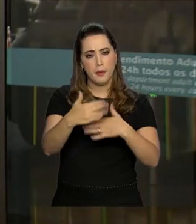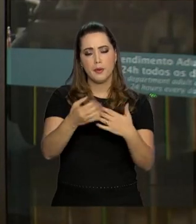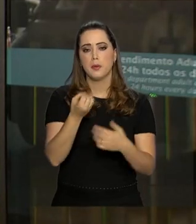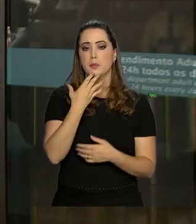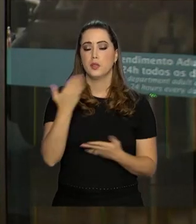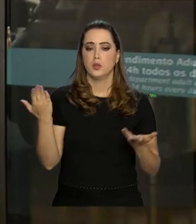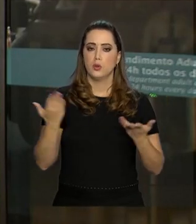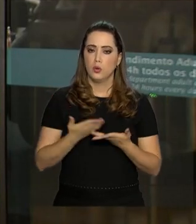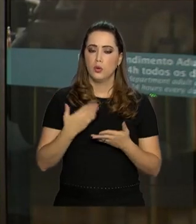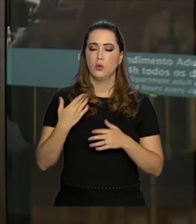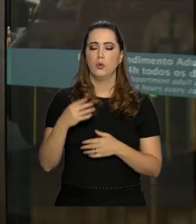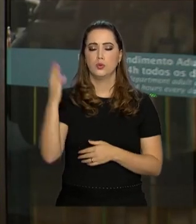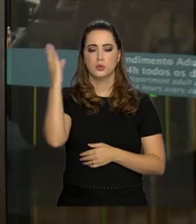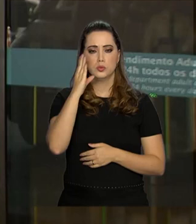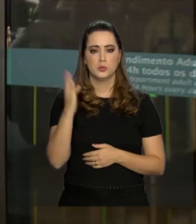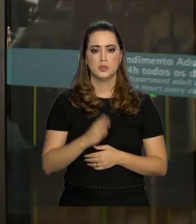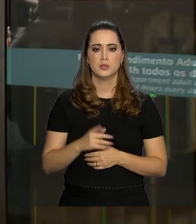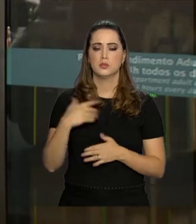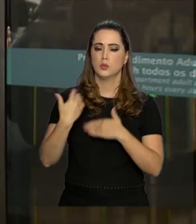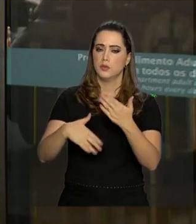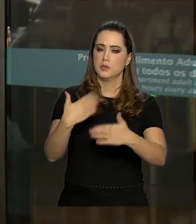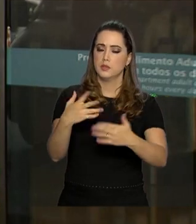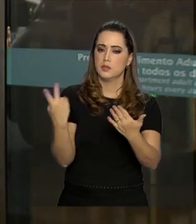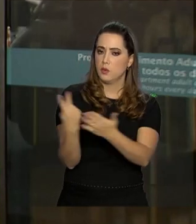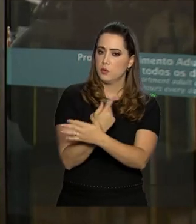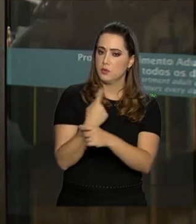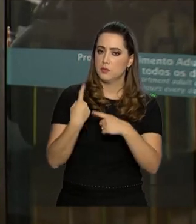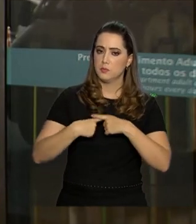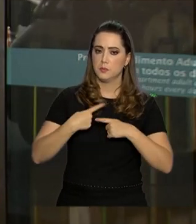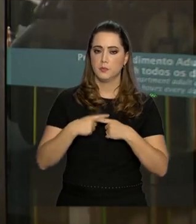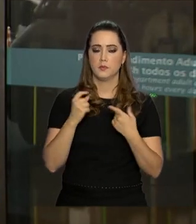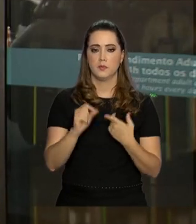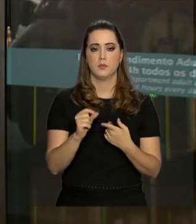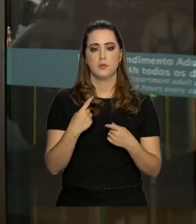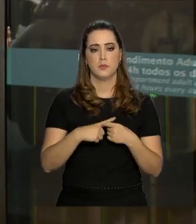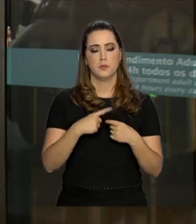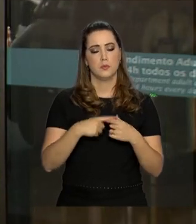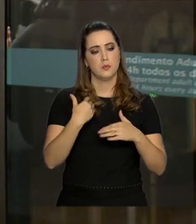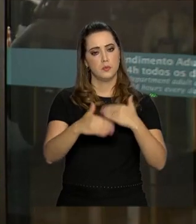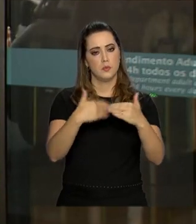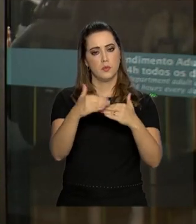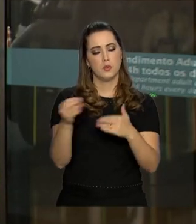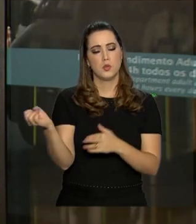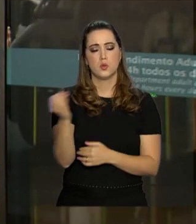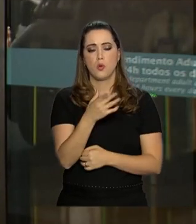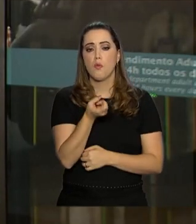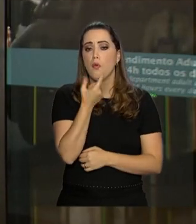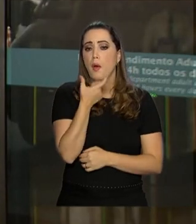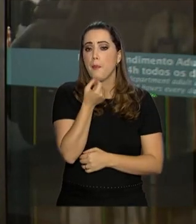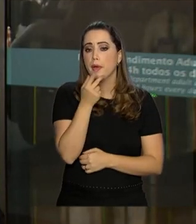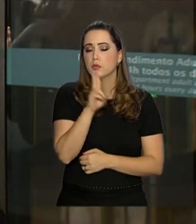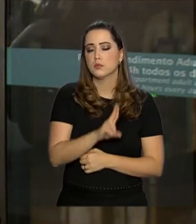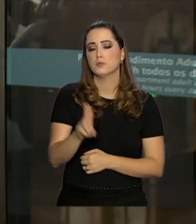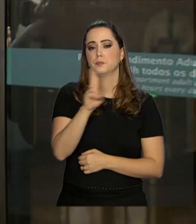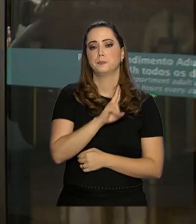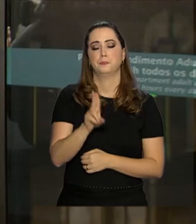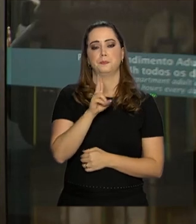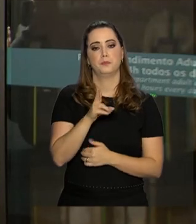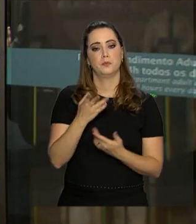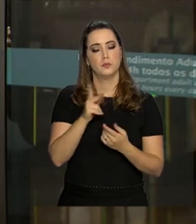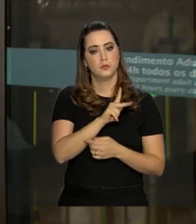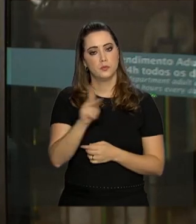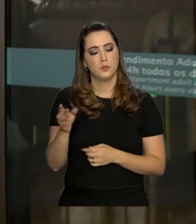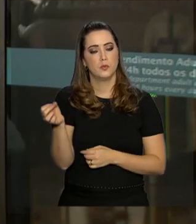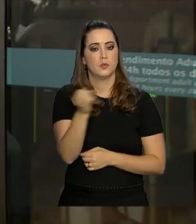teve hoje no quadro clínico se deve, de acordo com o porta-voz A essa nova droga que foi administrada